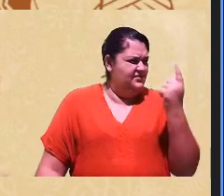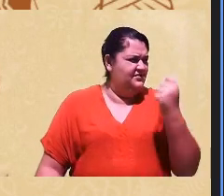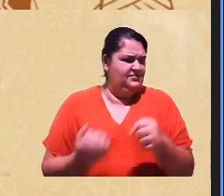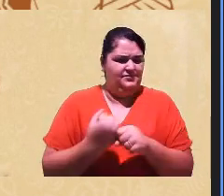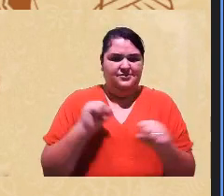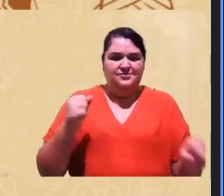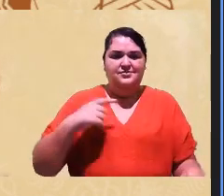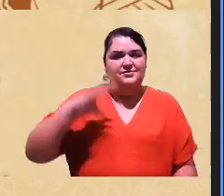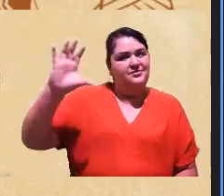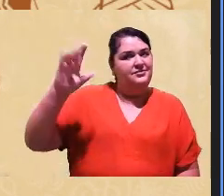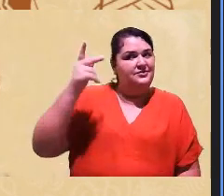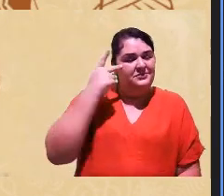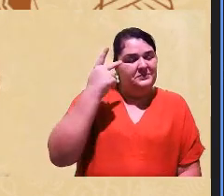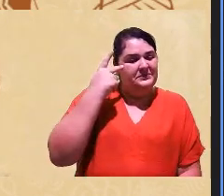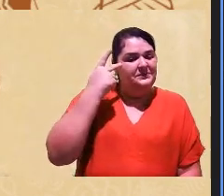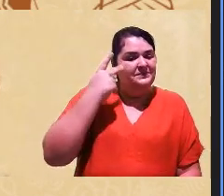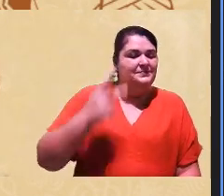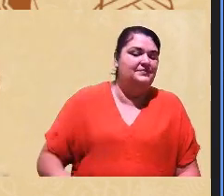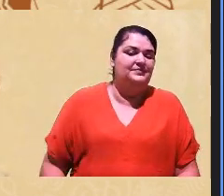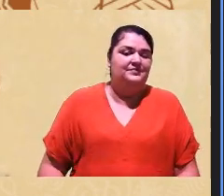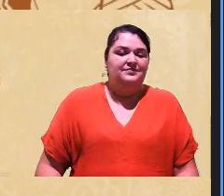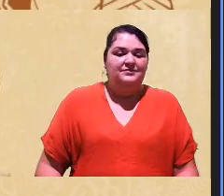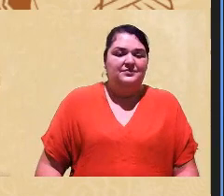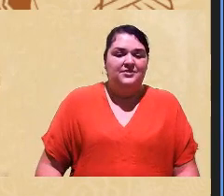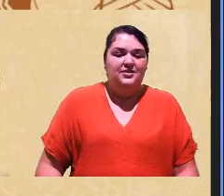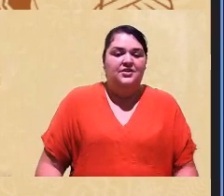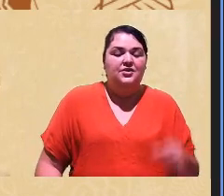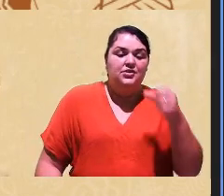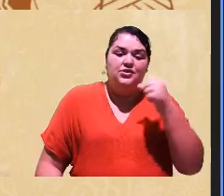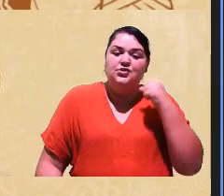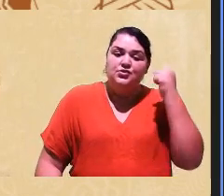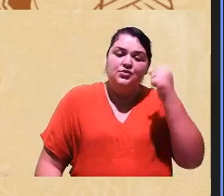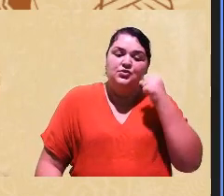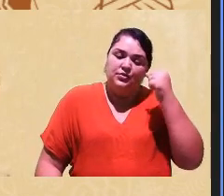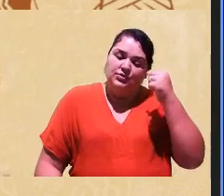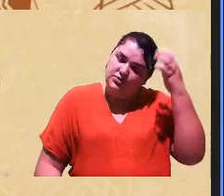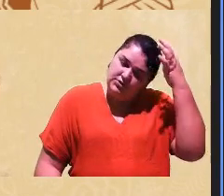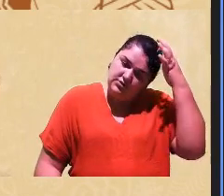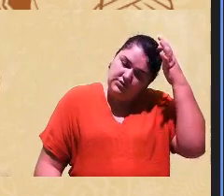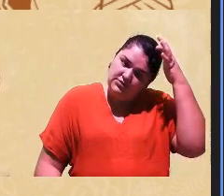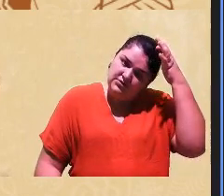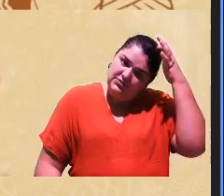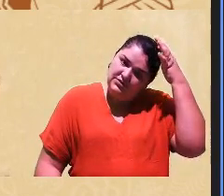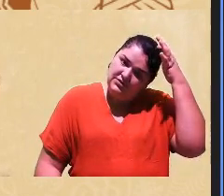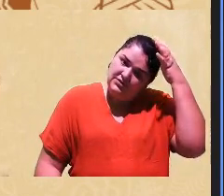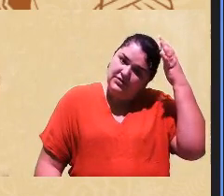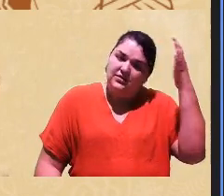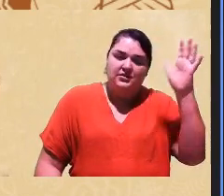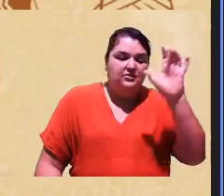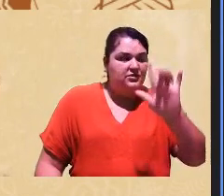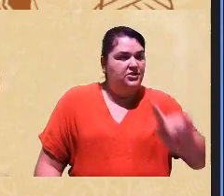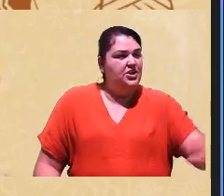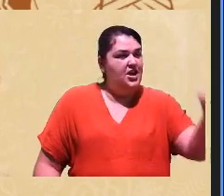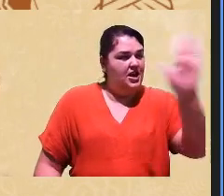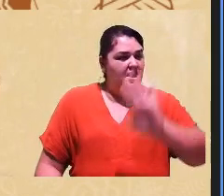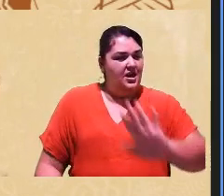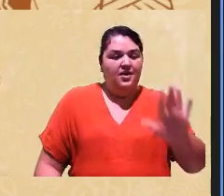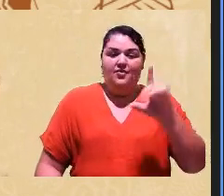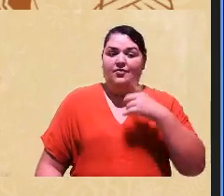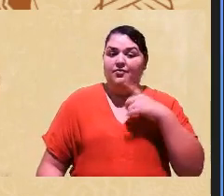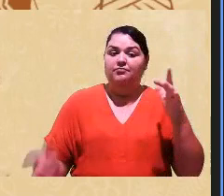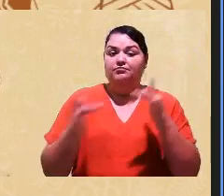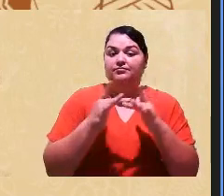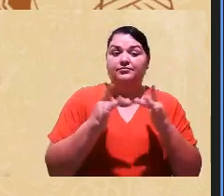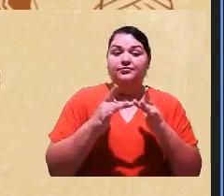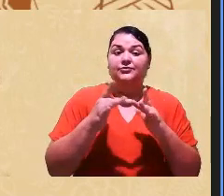Paulo hein Eliane tinha lá sociologia geral é sociologia das relações sociais